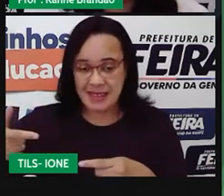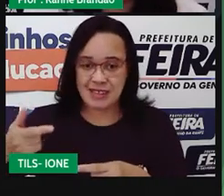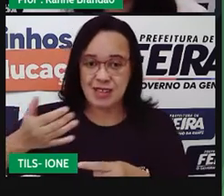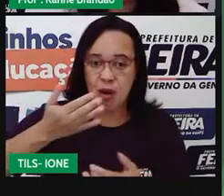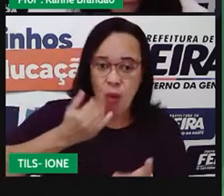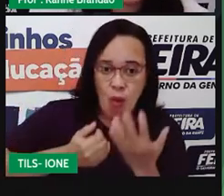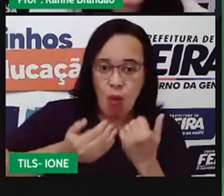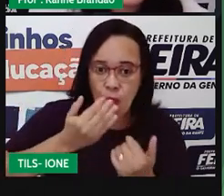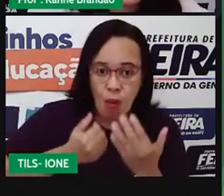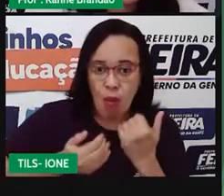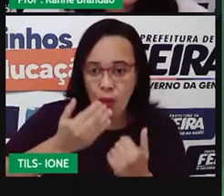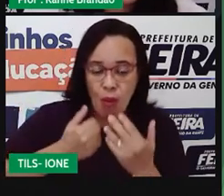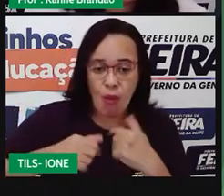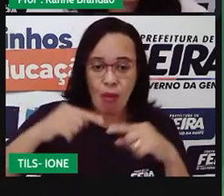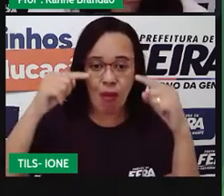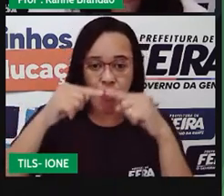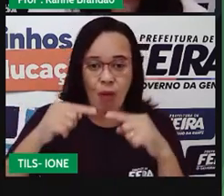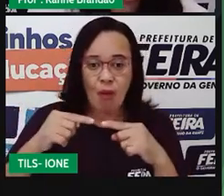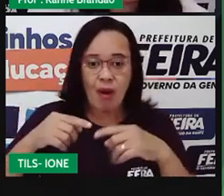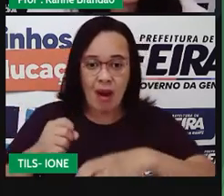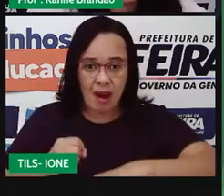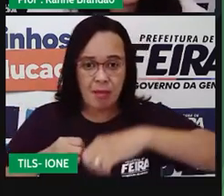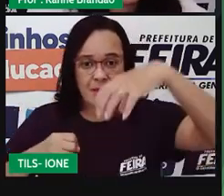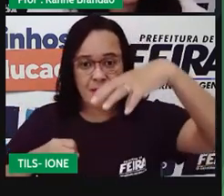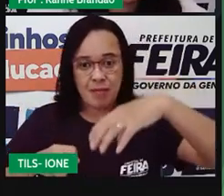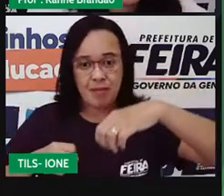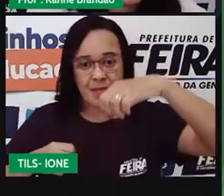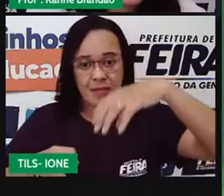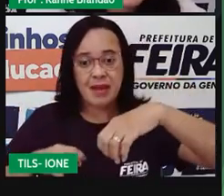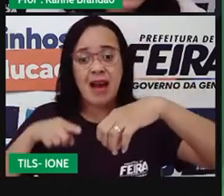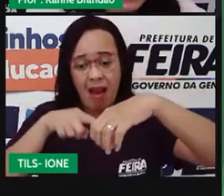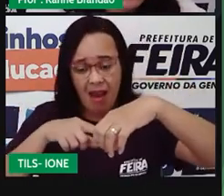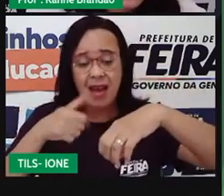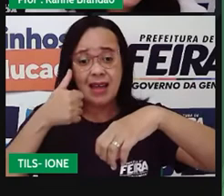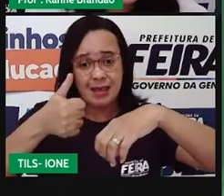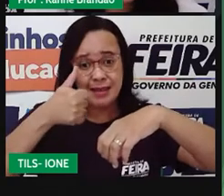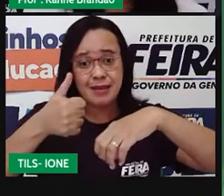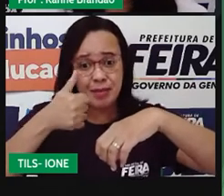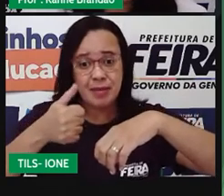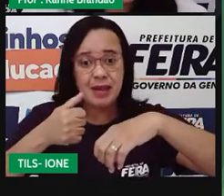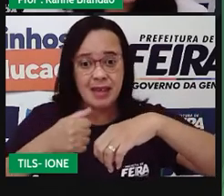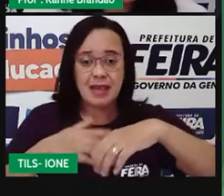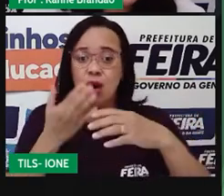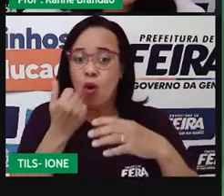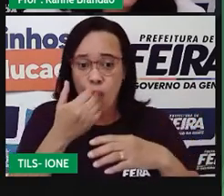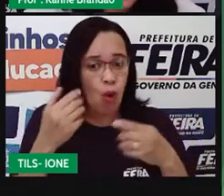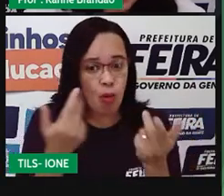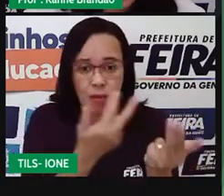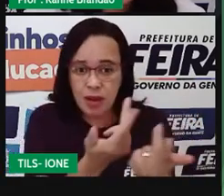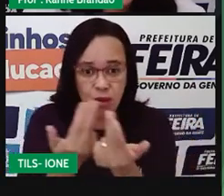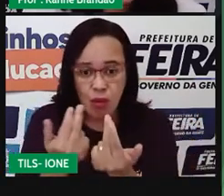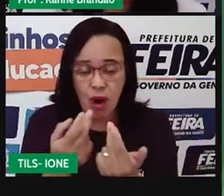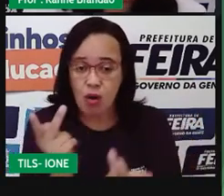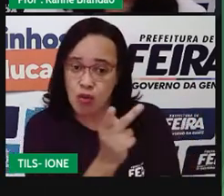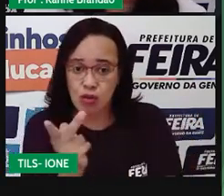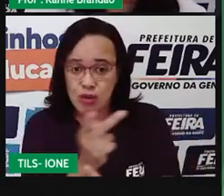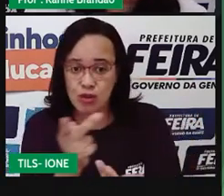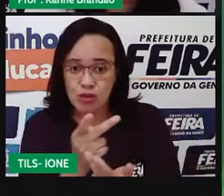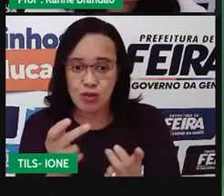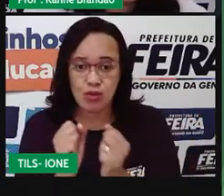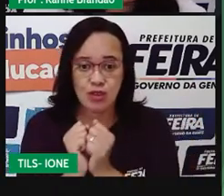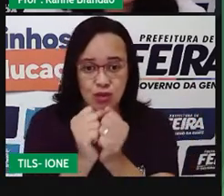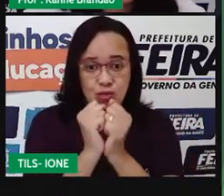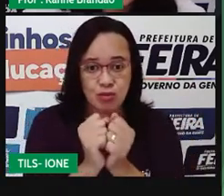Servindo de alimento também para a anemora. Olha que legal. Então, os dois se beneficiaram. Só